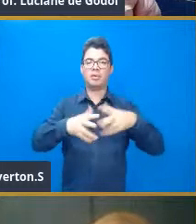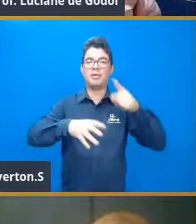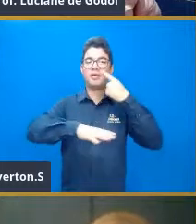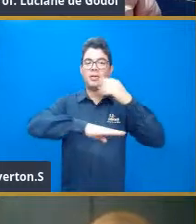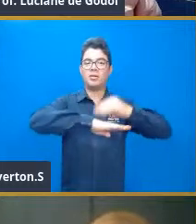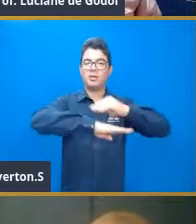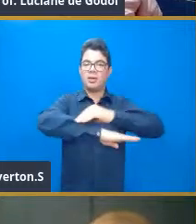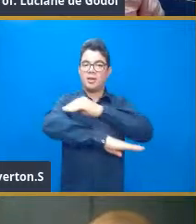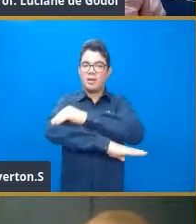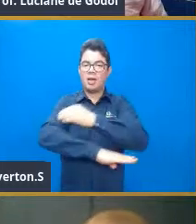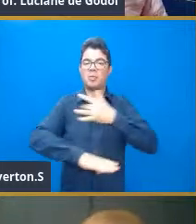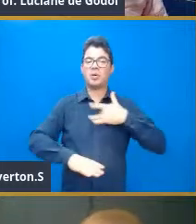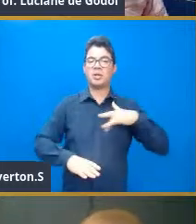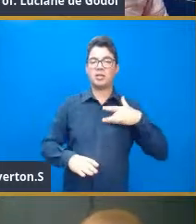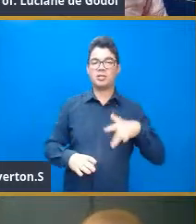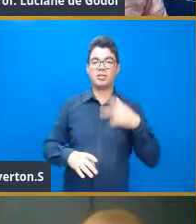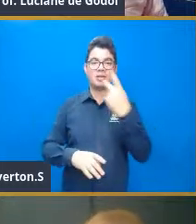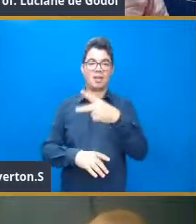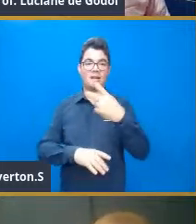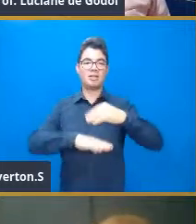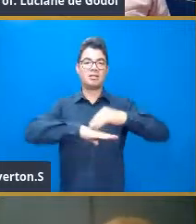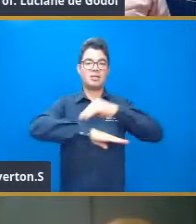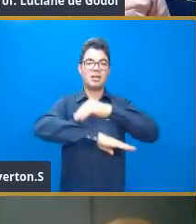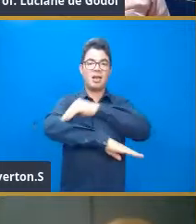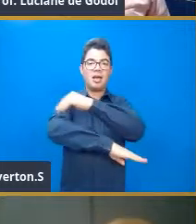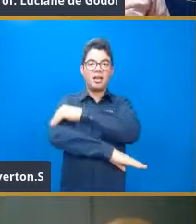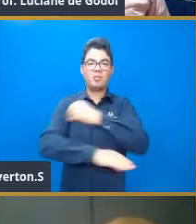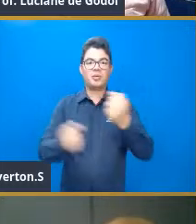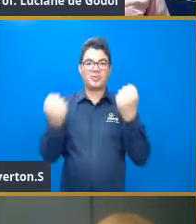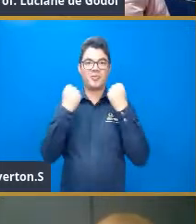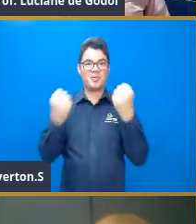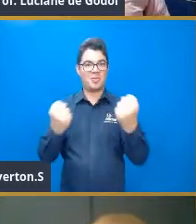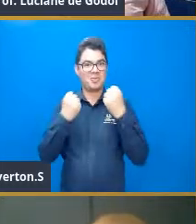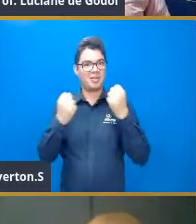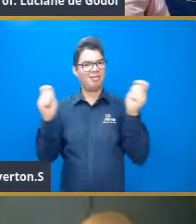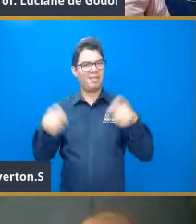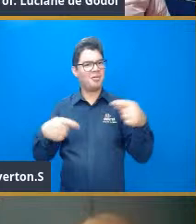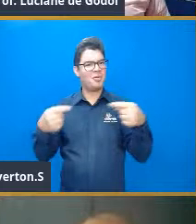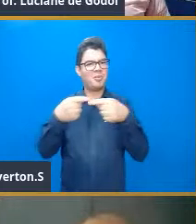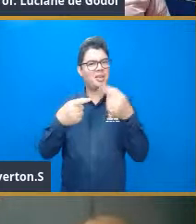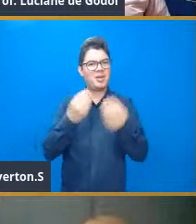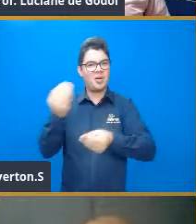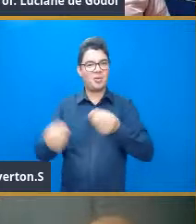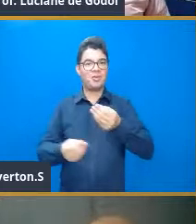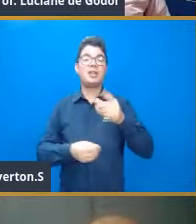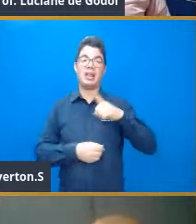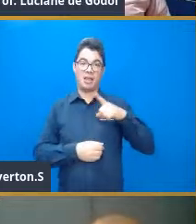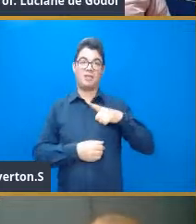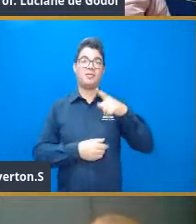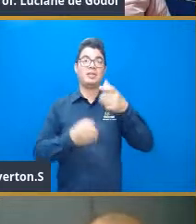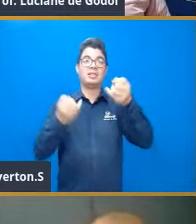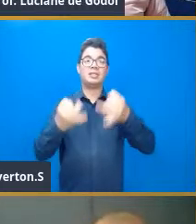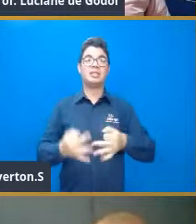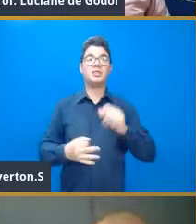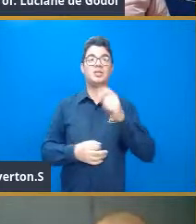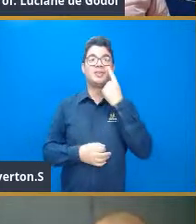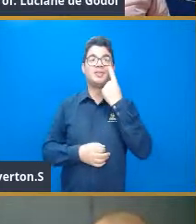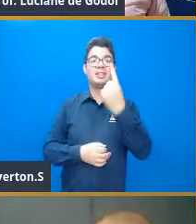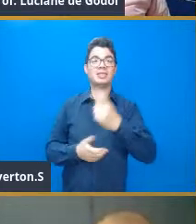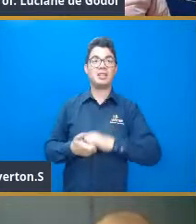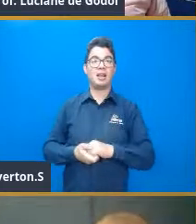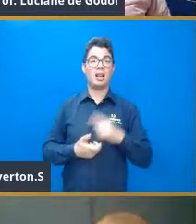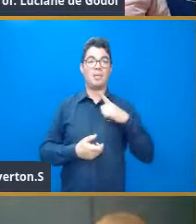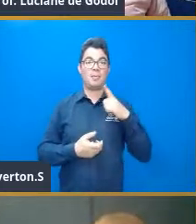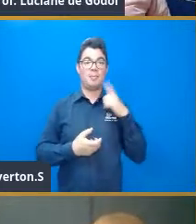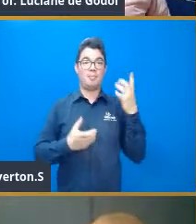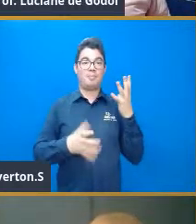fazer uma musculação, acho que devia ser um sapo do crossfit. E, em particular, ali, ele tinha um certo peso que era